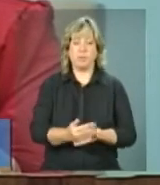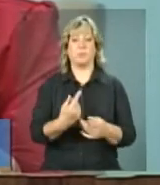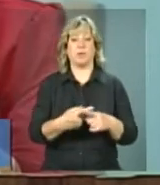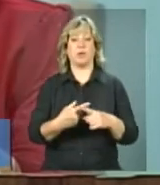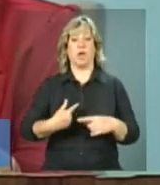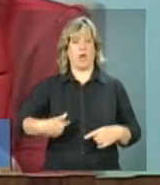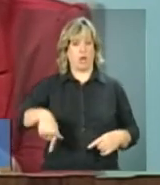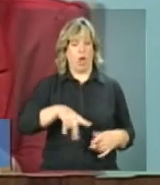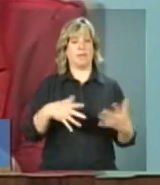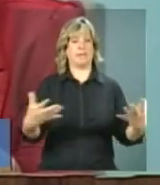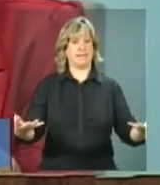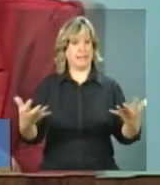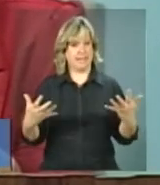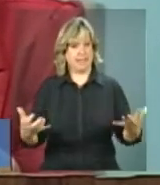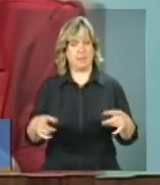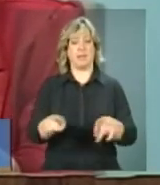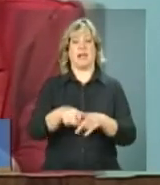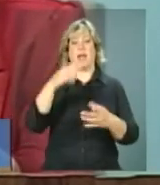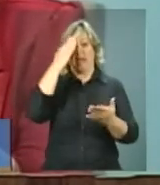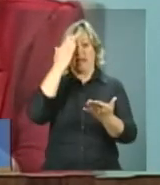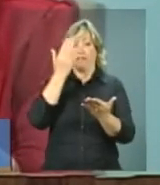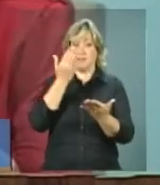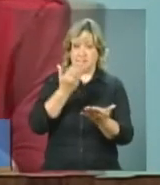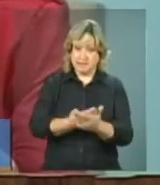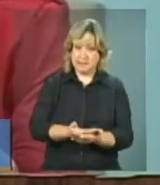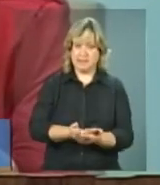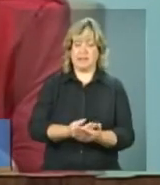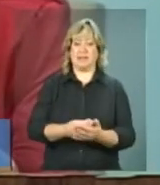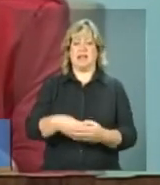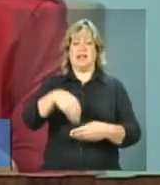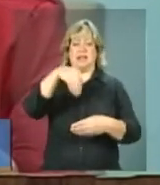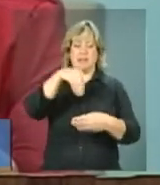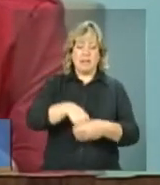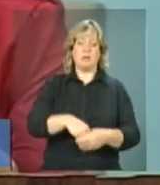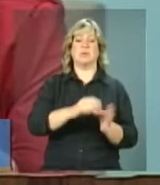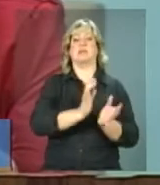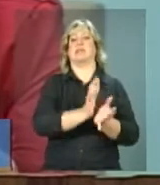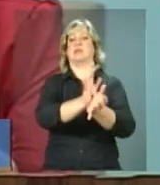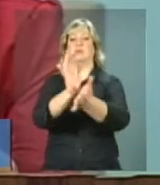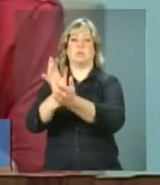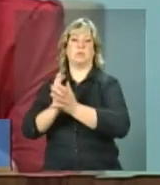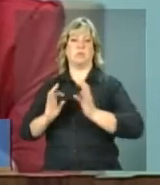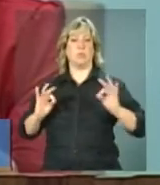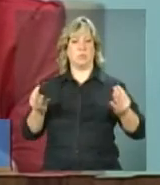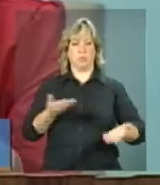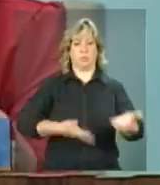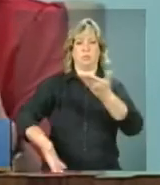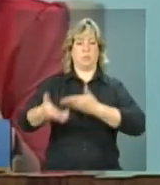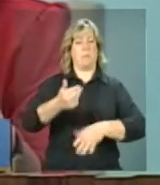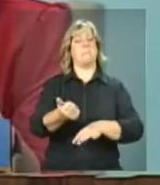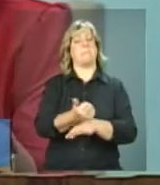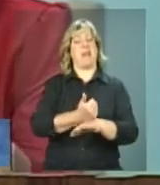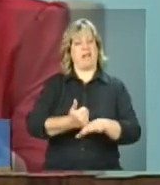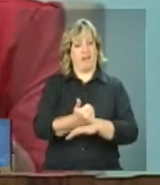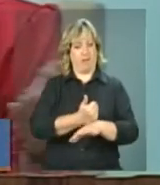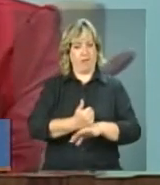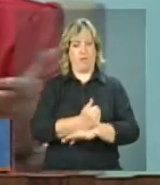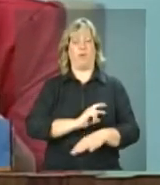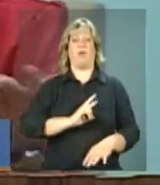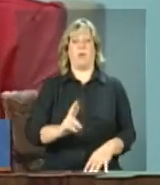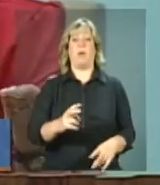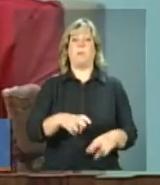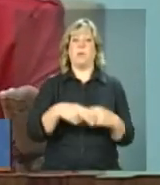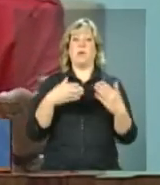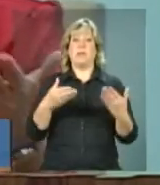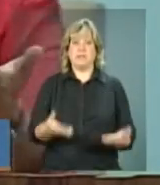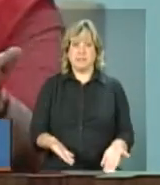e acreditamos que a intersetorialidade nos proporcionará os melhores resultados. É por isso que, até